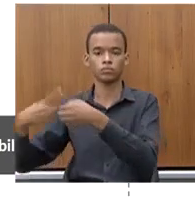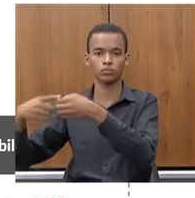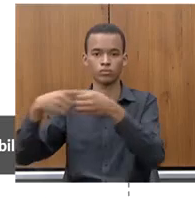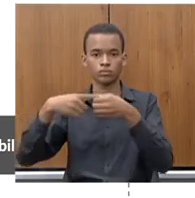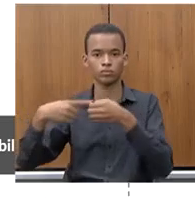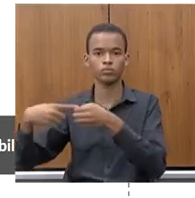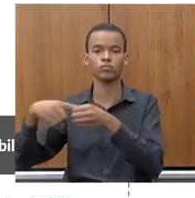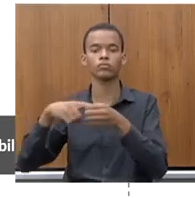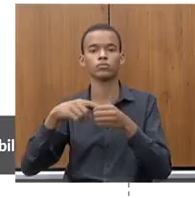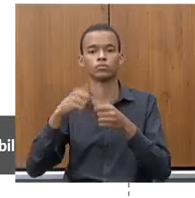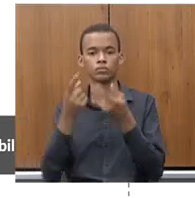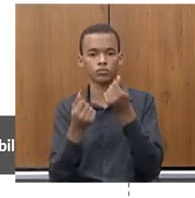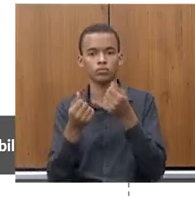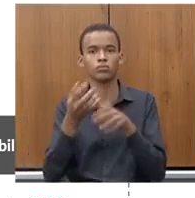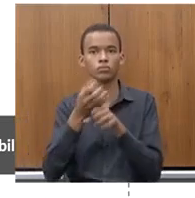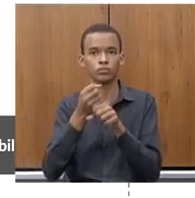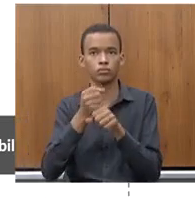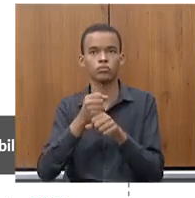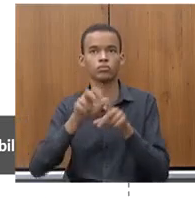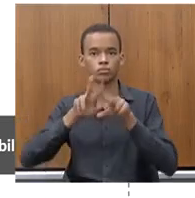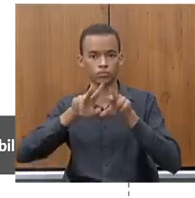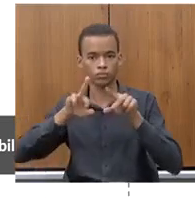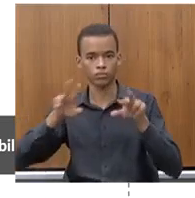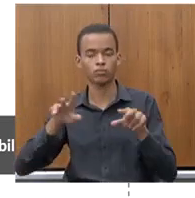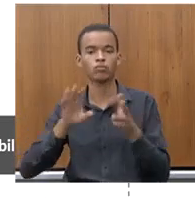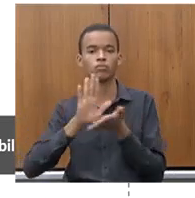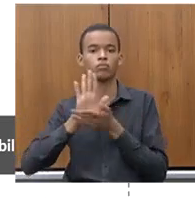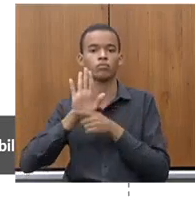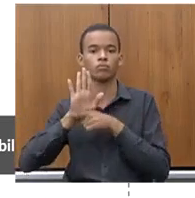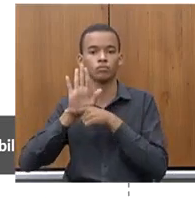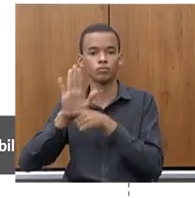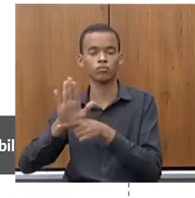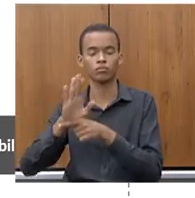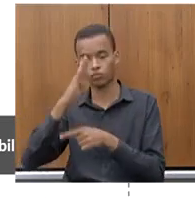o BDMG mobilidade, tudo isso para tornar